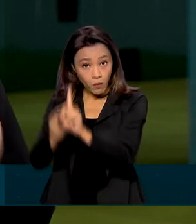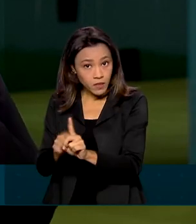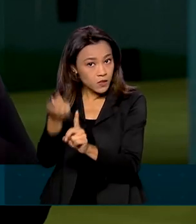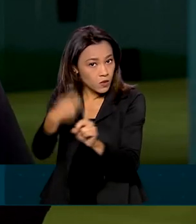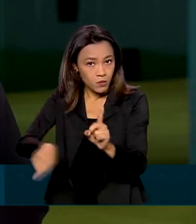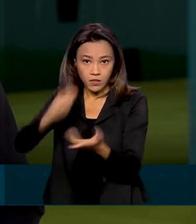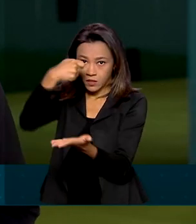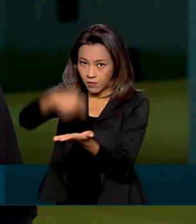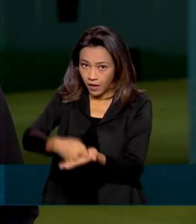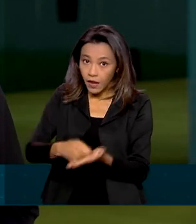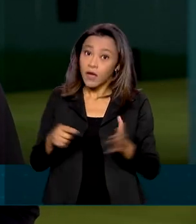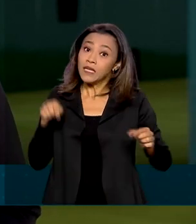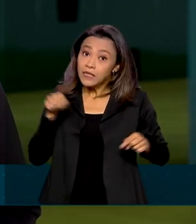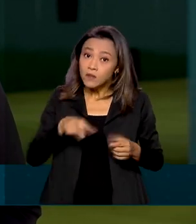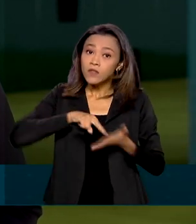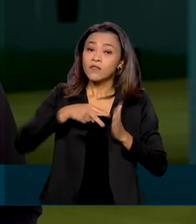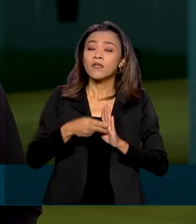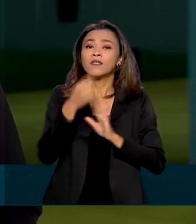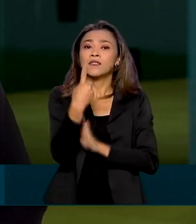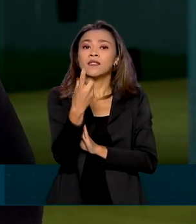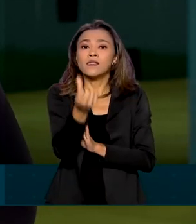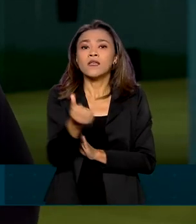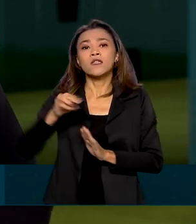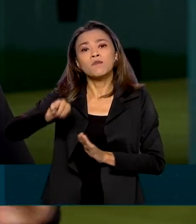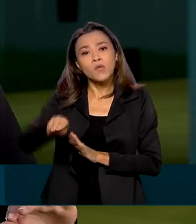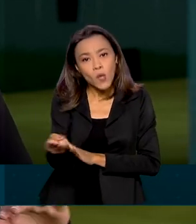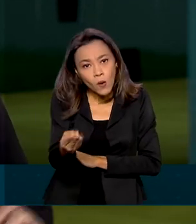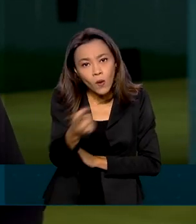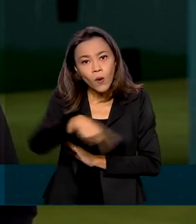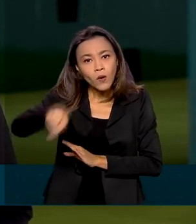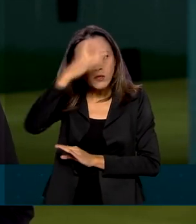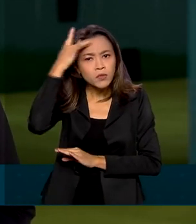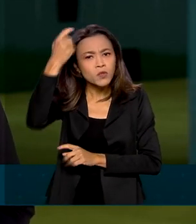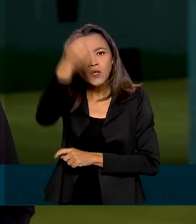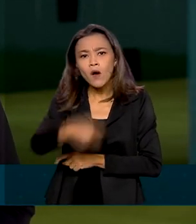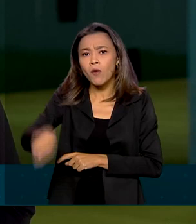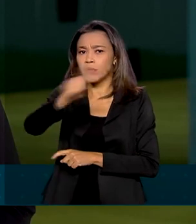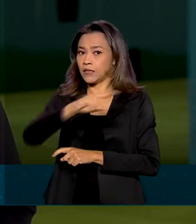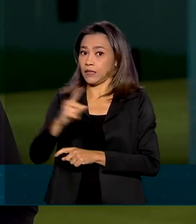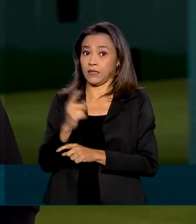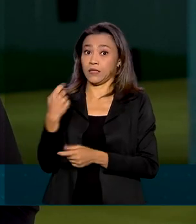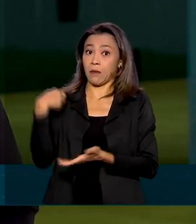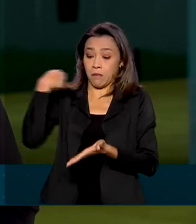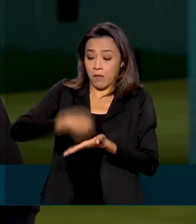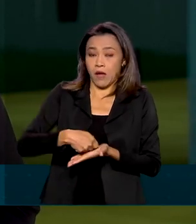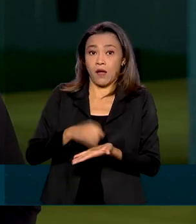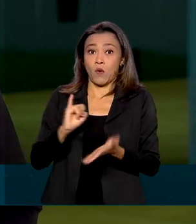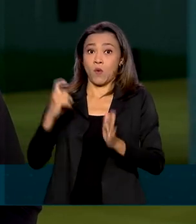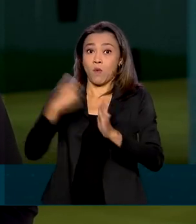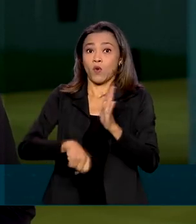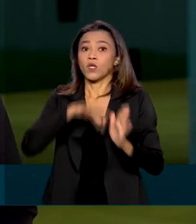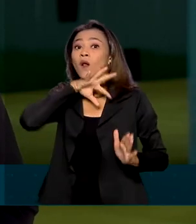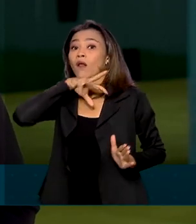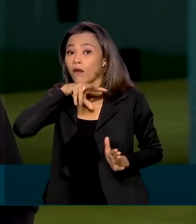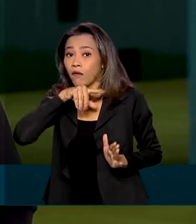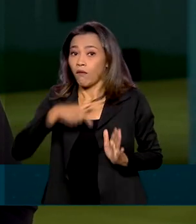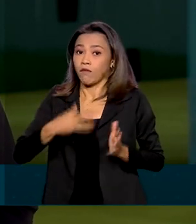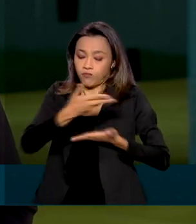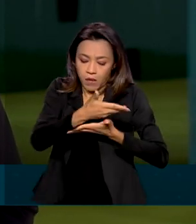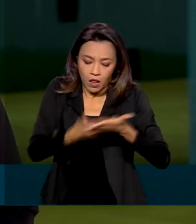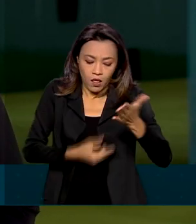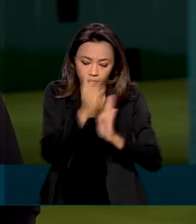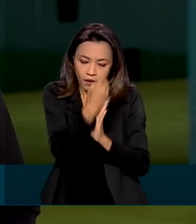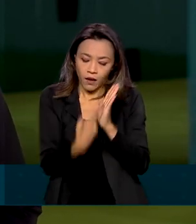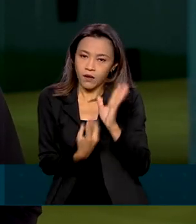Com isso, 16 milhões de brasileiros ficariam livres de prestar contas ao Leão. Um aumento de 31% na